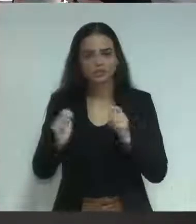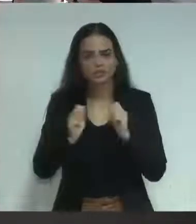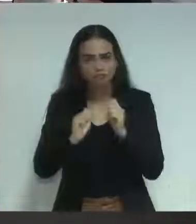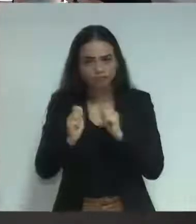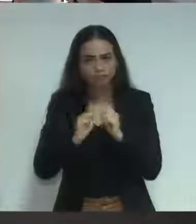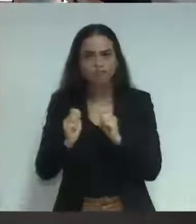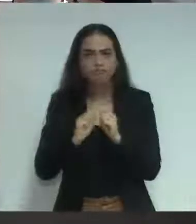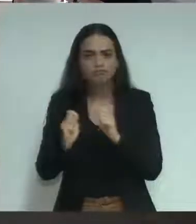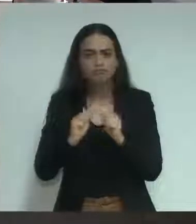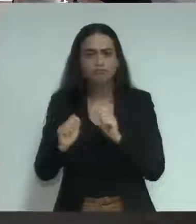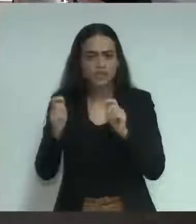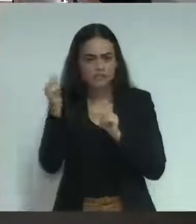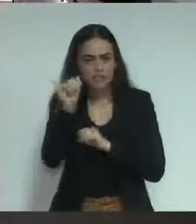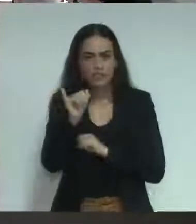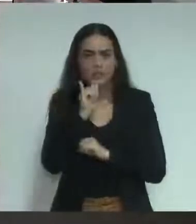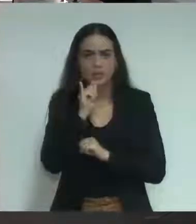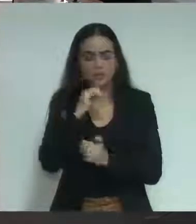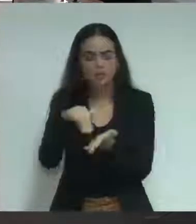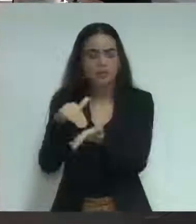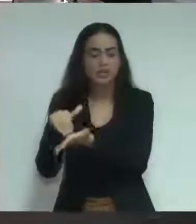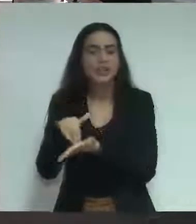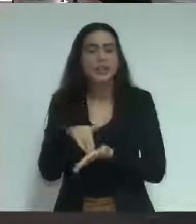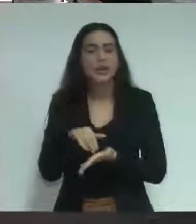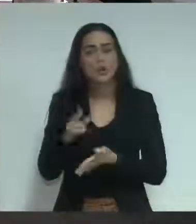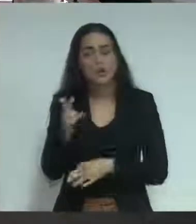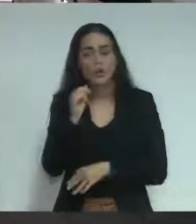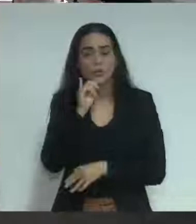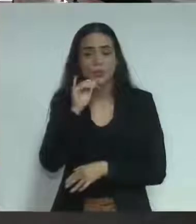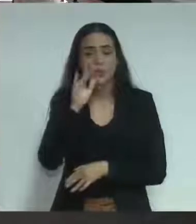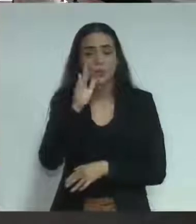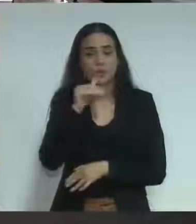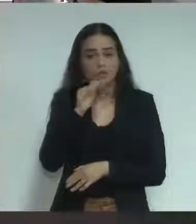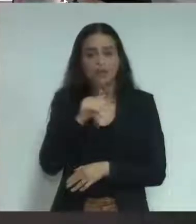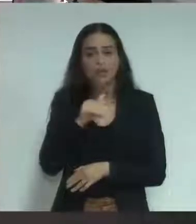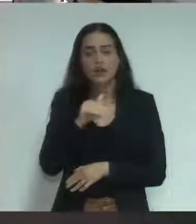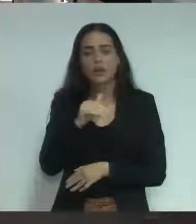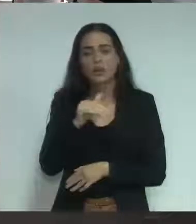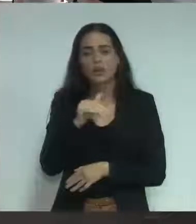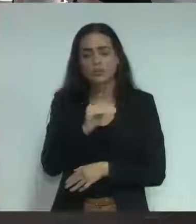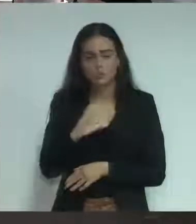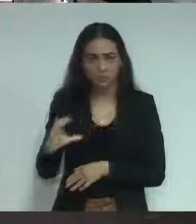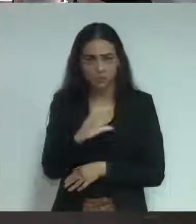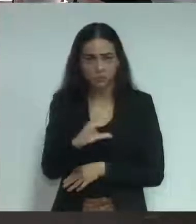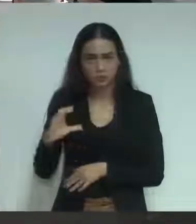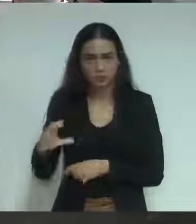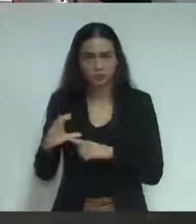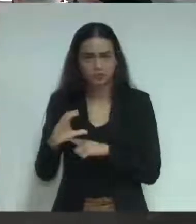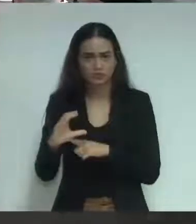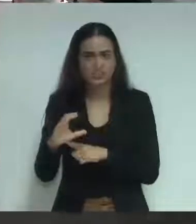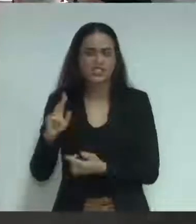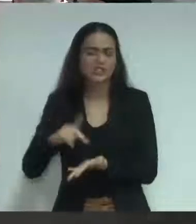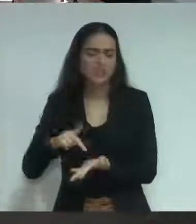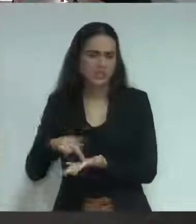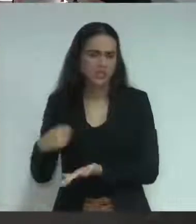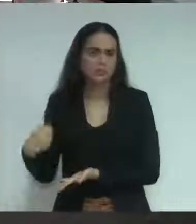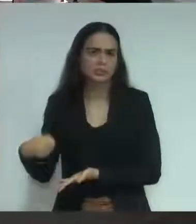para ver quais são, efetivamente, os funcionários de confiança, que são de confiança.